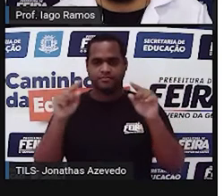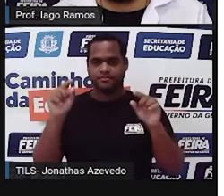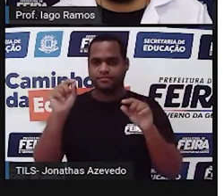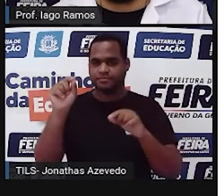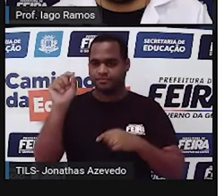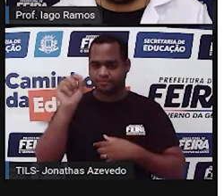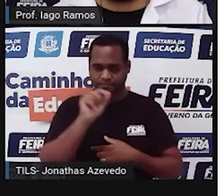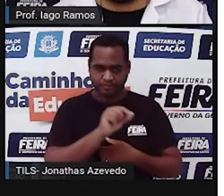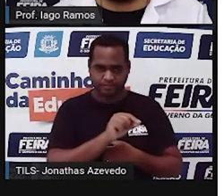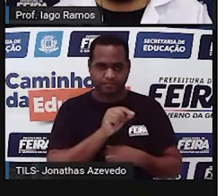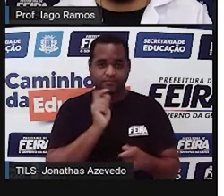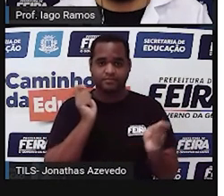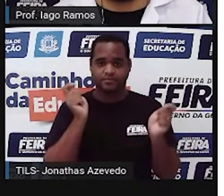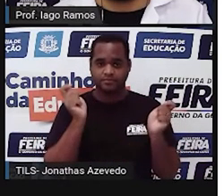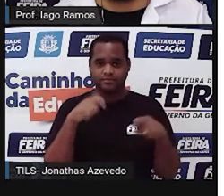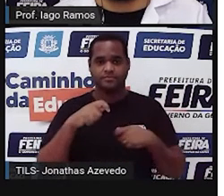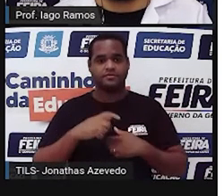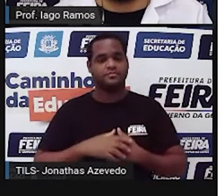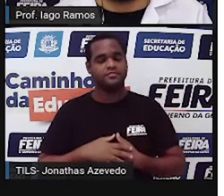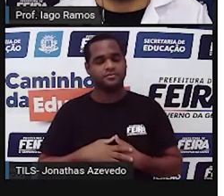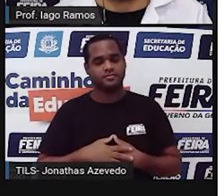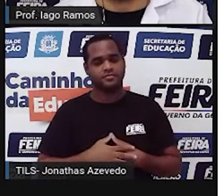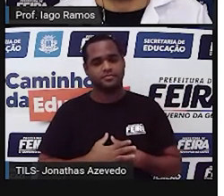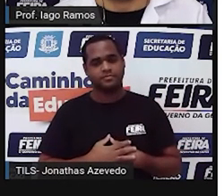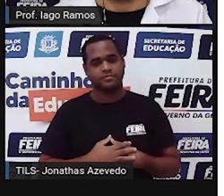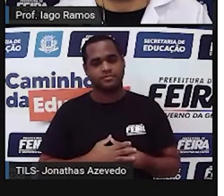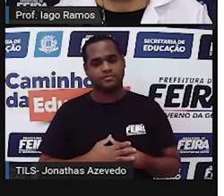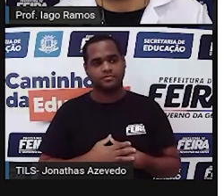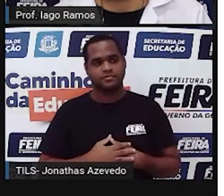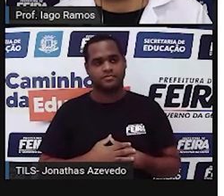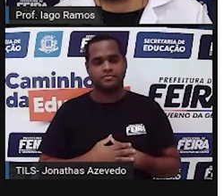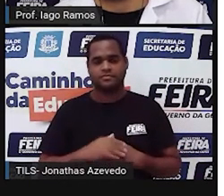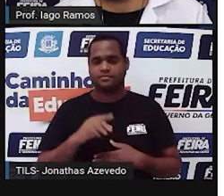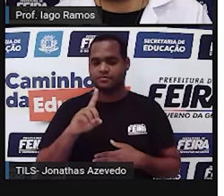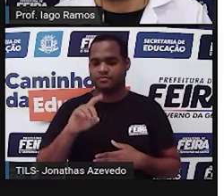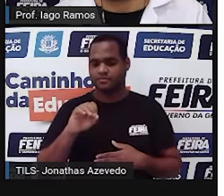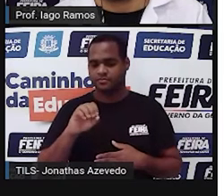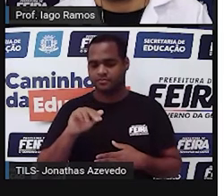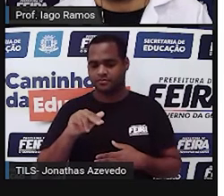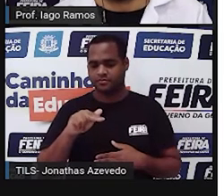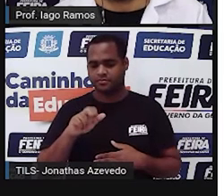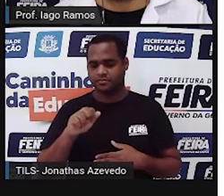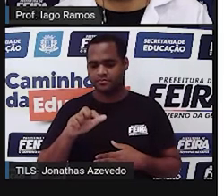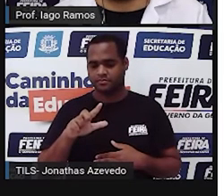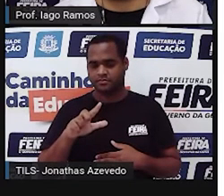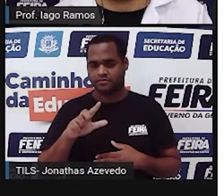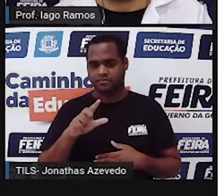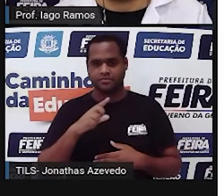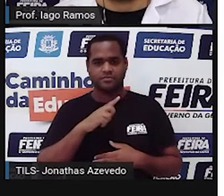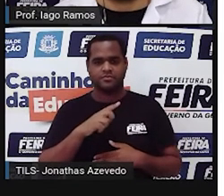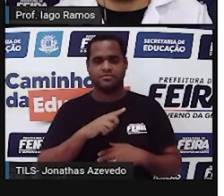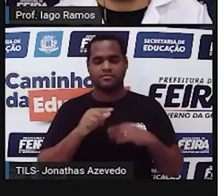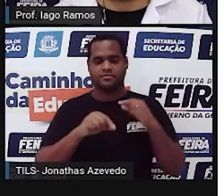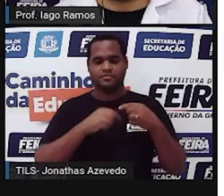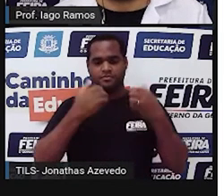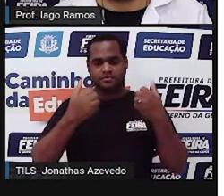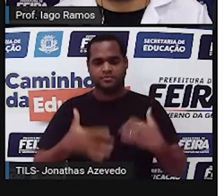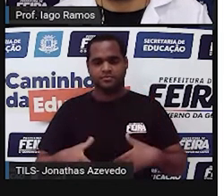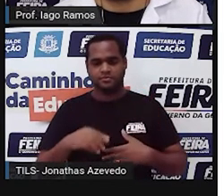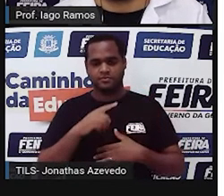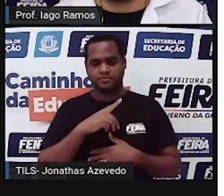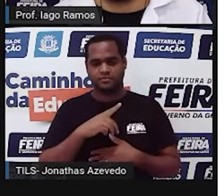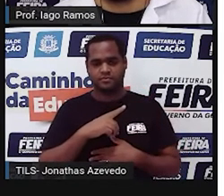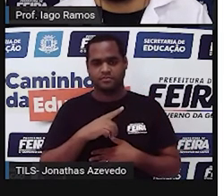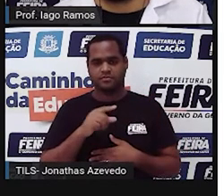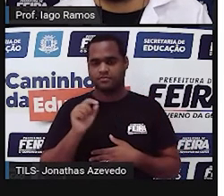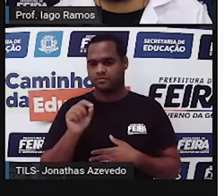até aqui e aí eu tenho uma diagonal, pode ser essa ou pode ser essa, ligando daqui